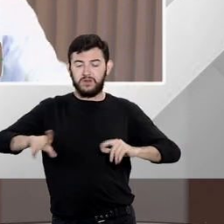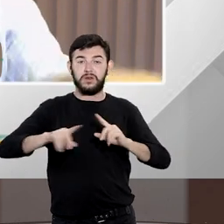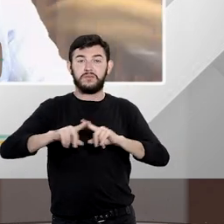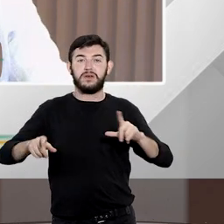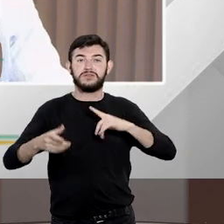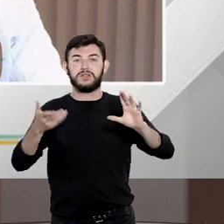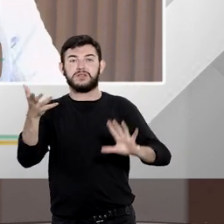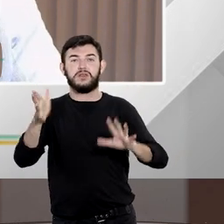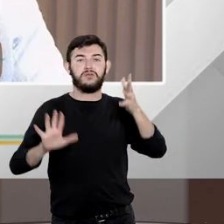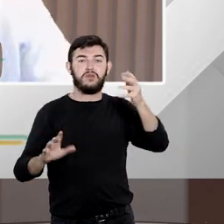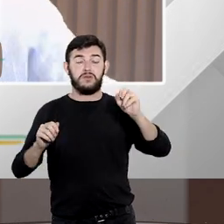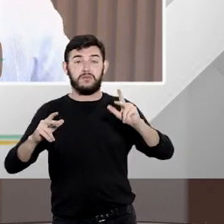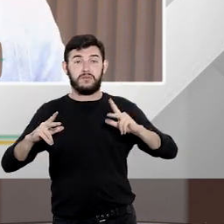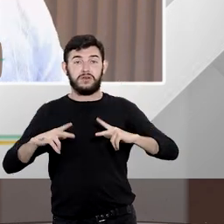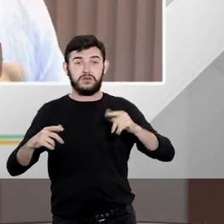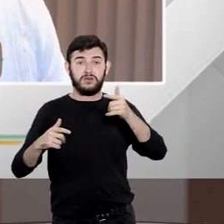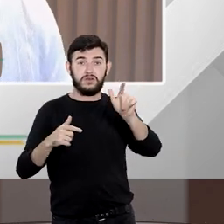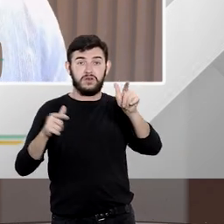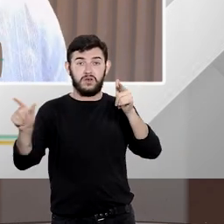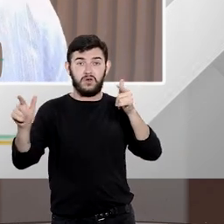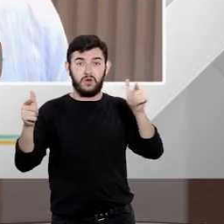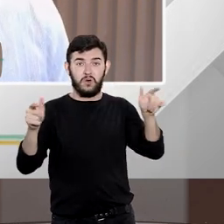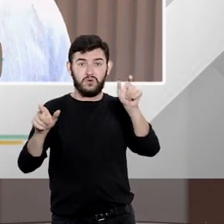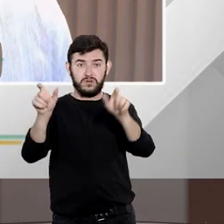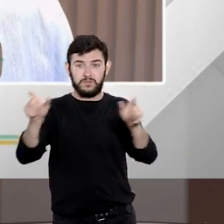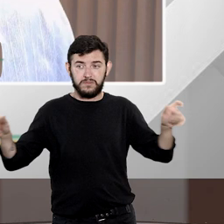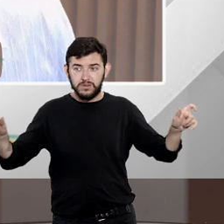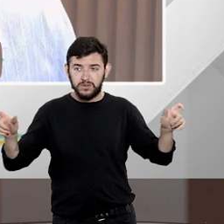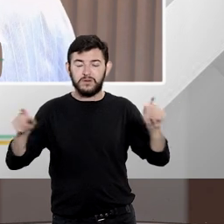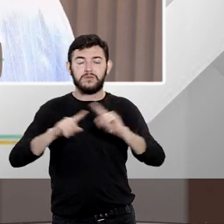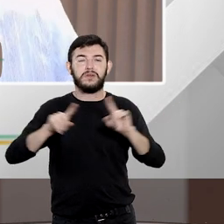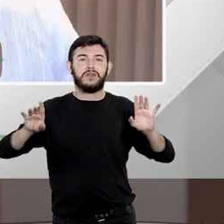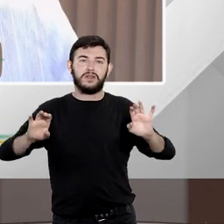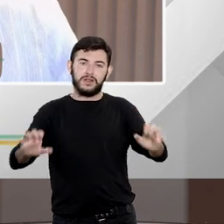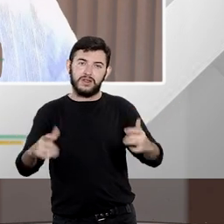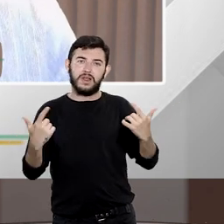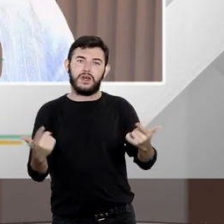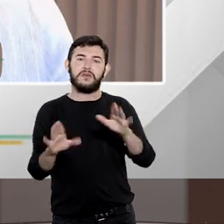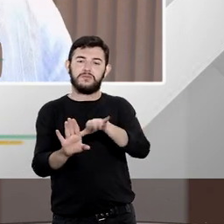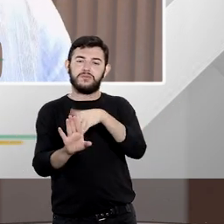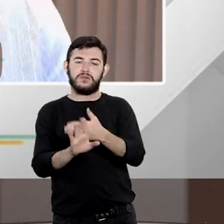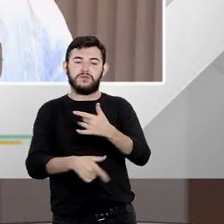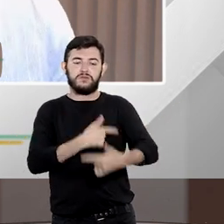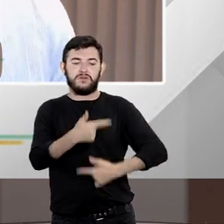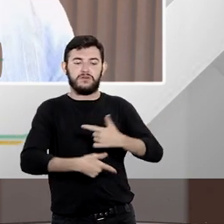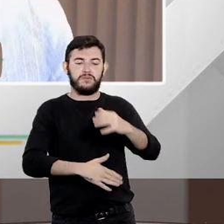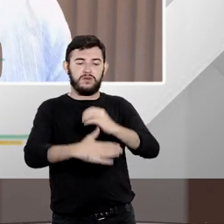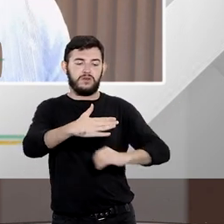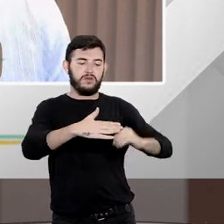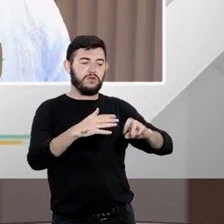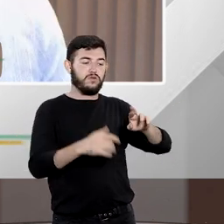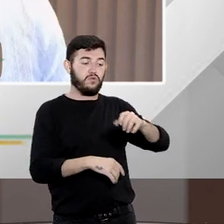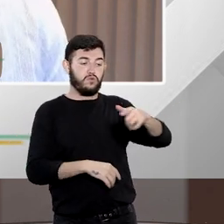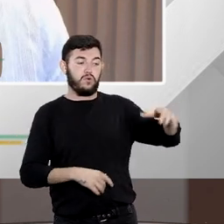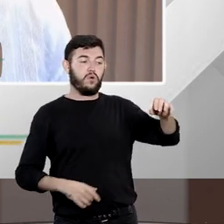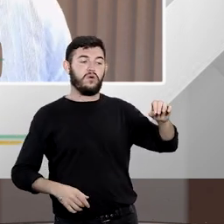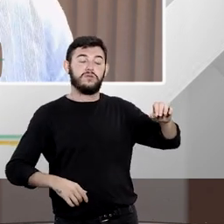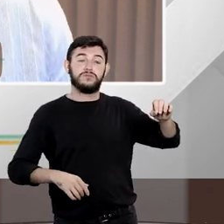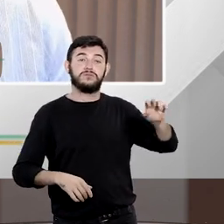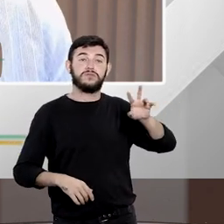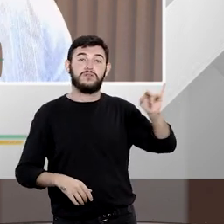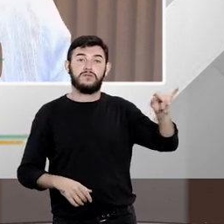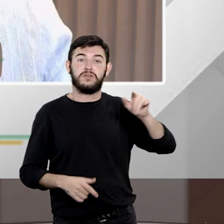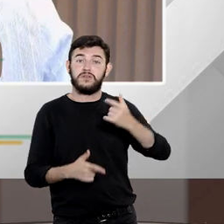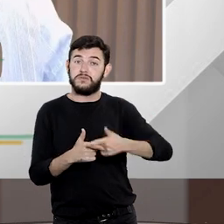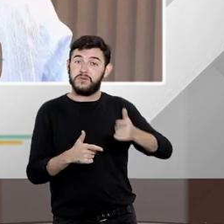individual de outras pessoas e primordialmente do trabalho que é feito pelo órgão público que vai carecer em determinadas